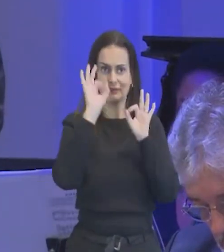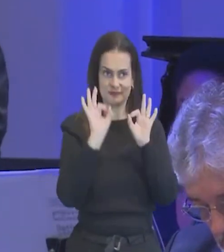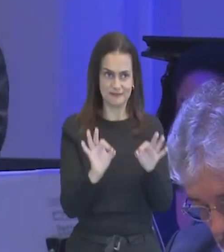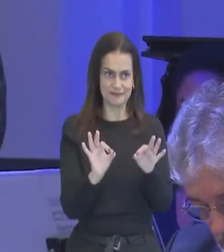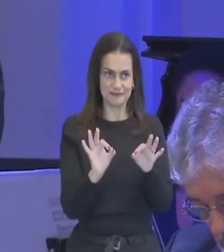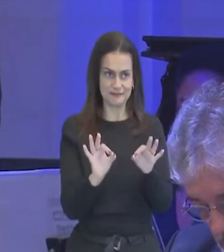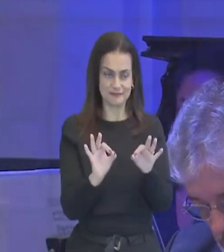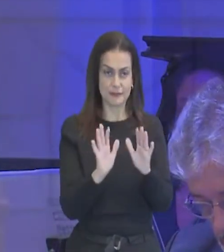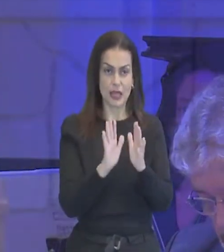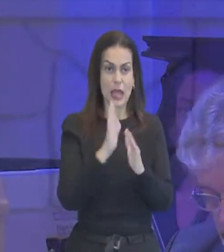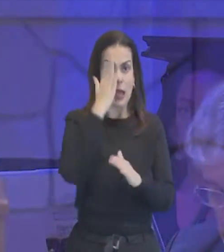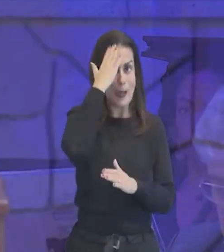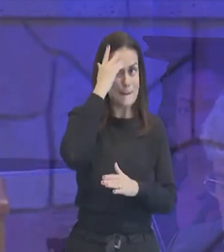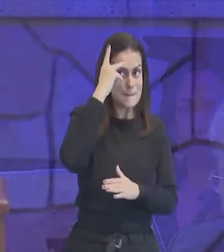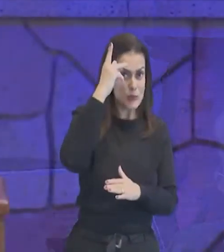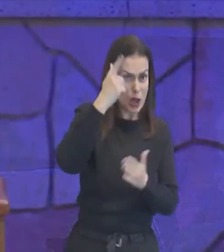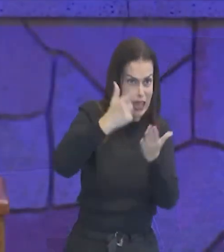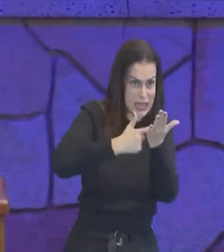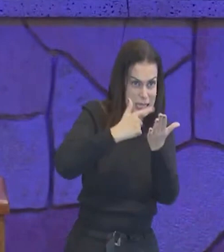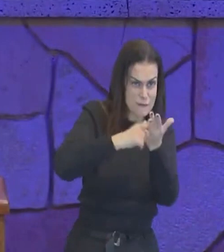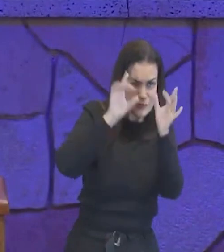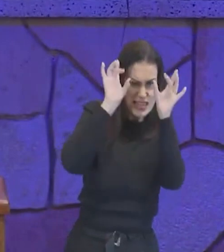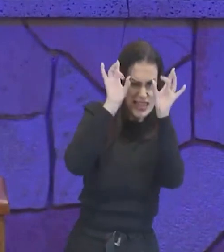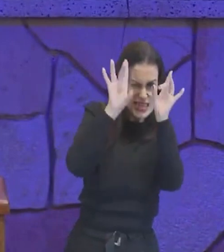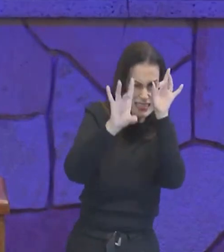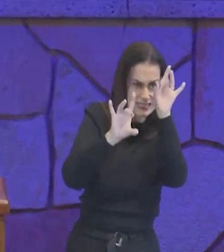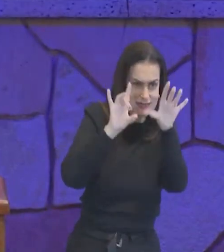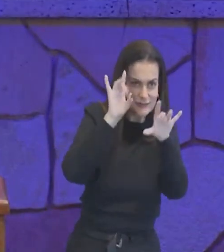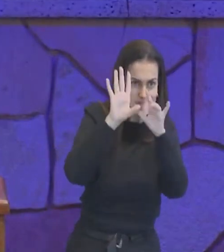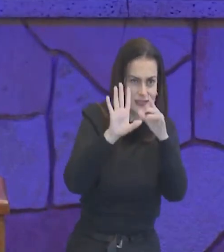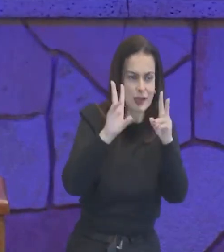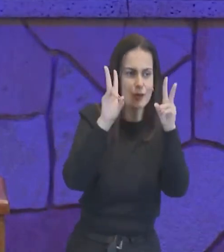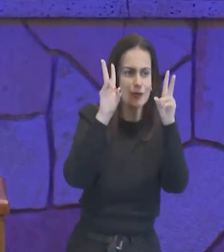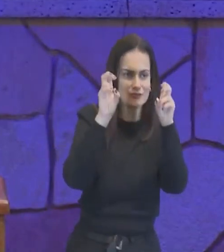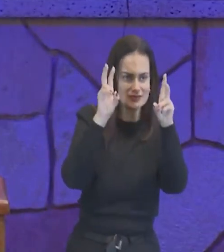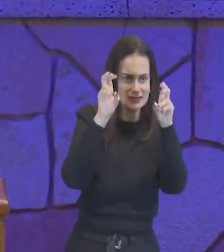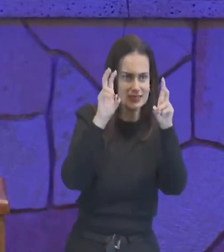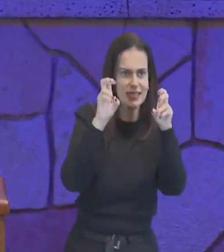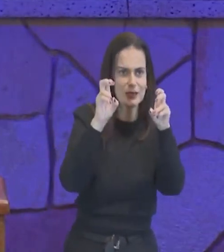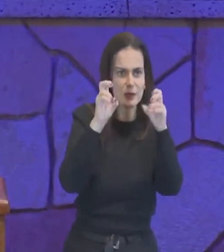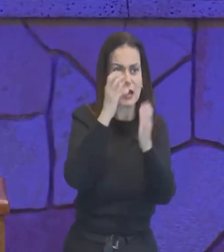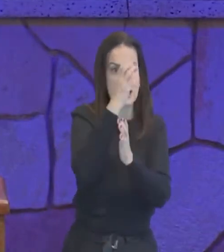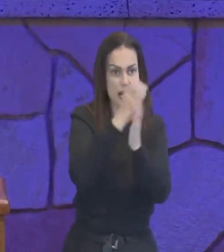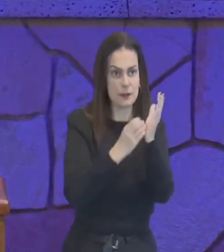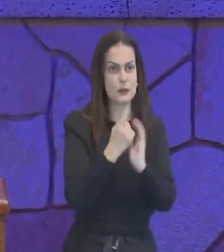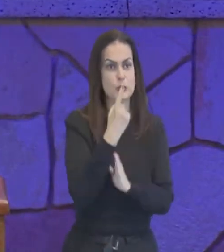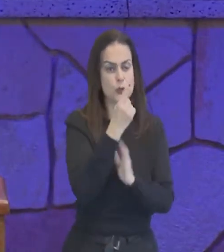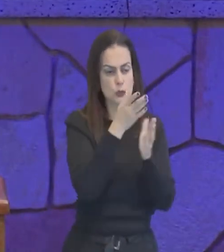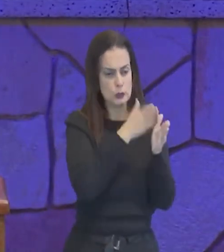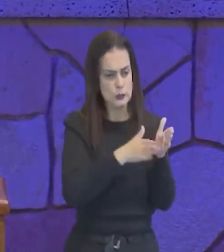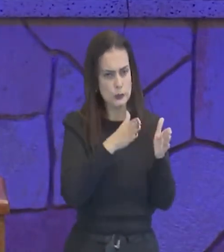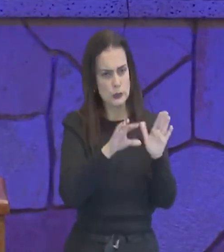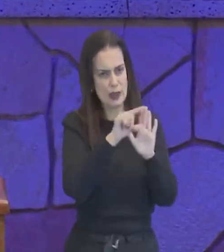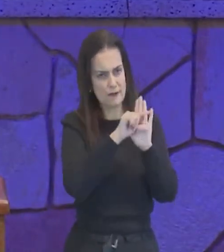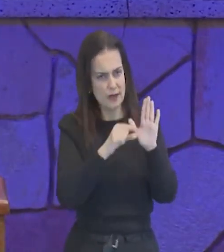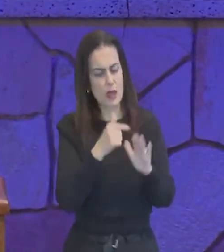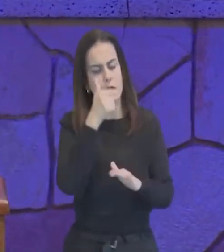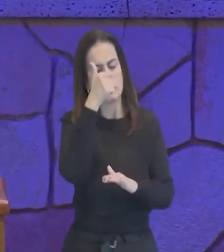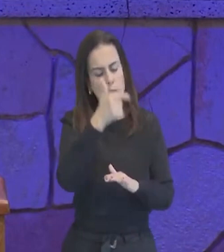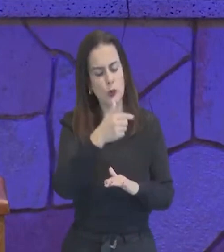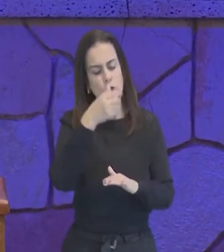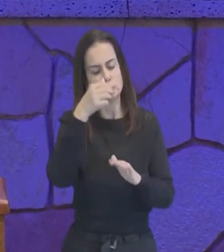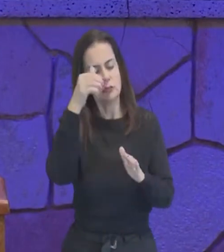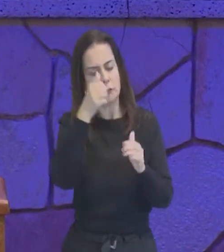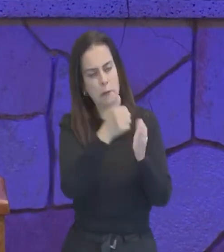e o livro de provérbios em especial, ele trata deste tema no capítulo 1, e tantos outros versos, capítulo 2, capítulo